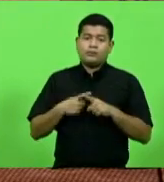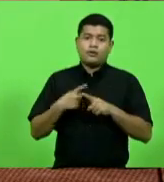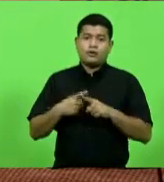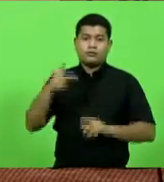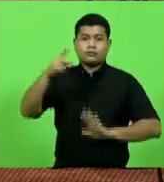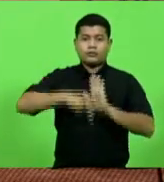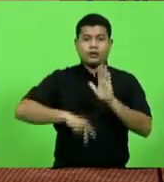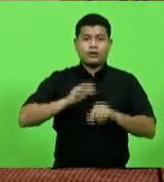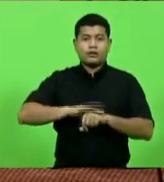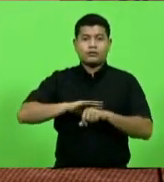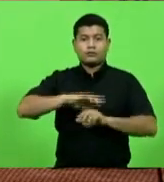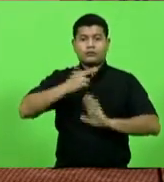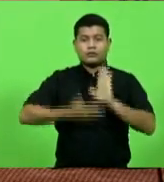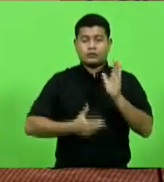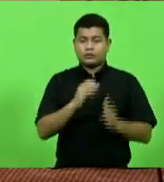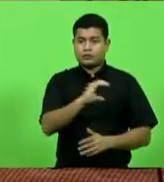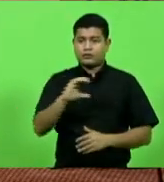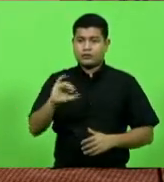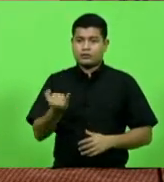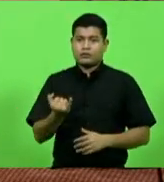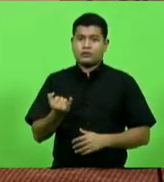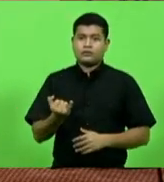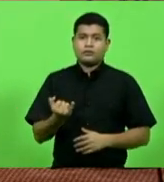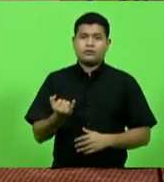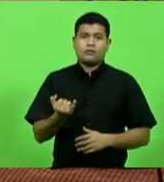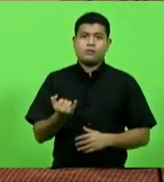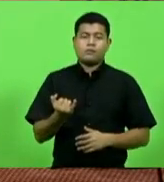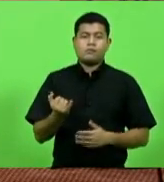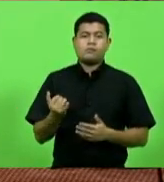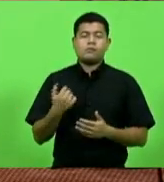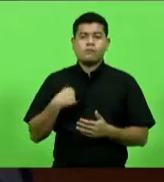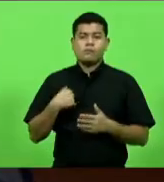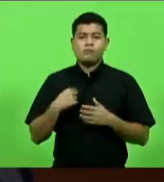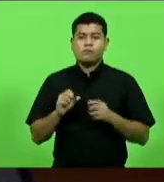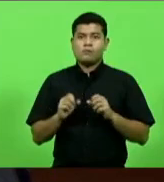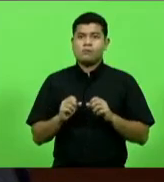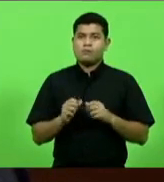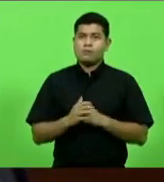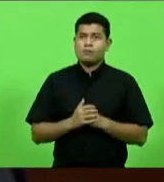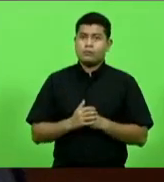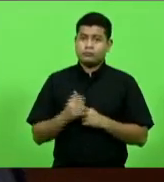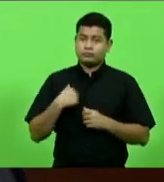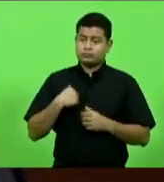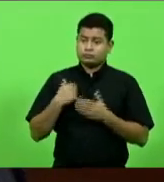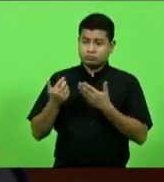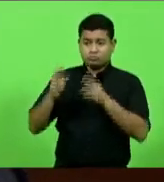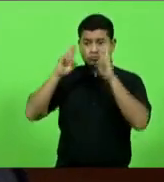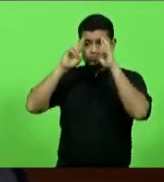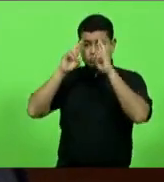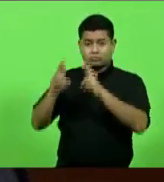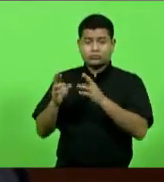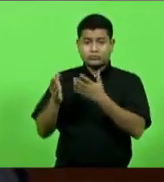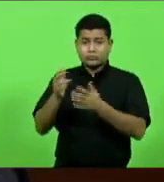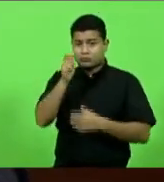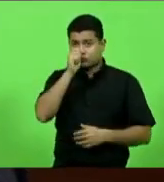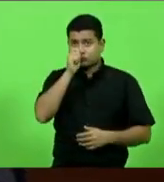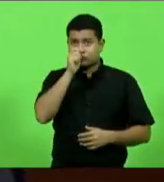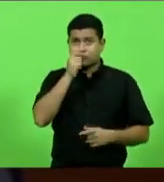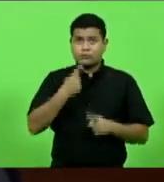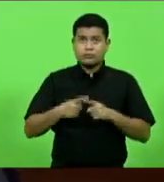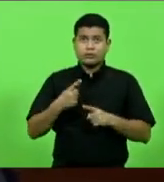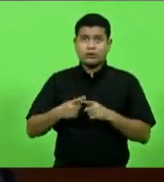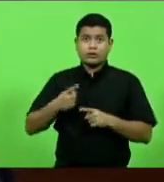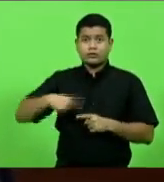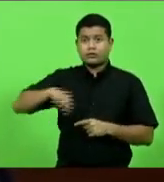relator da Constituição de Justiça e colocaram algumas coisas com todo o respeito do deputado João Amin, por que nós no